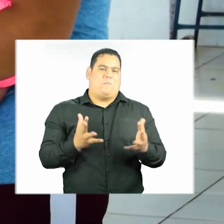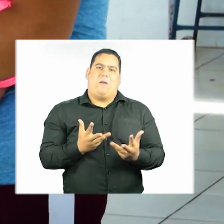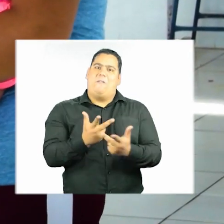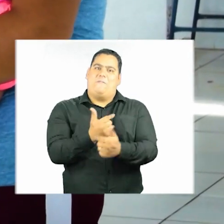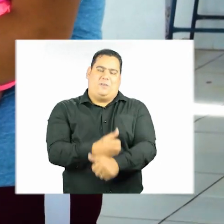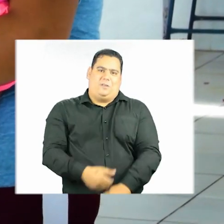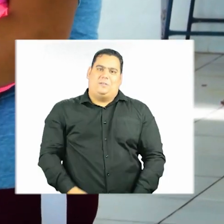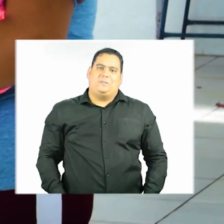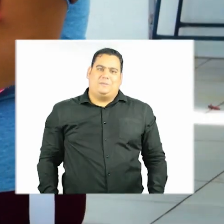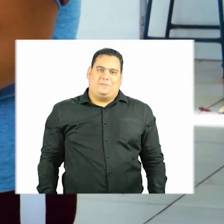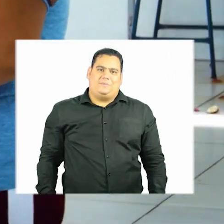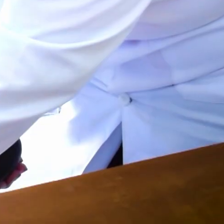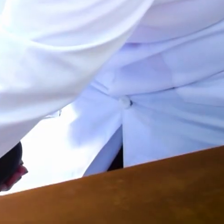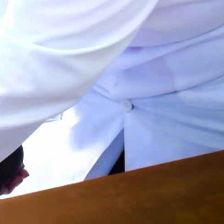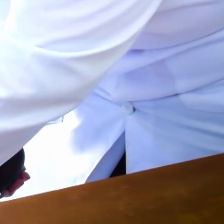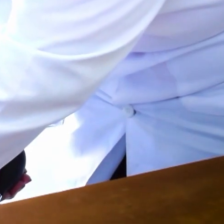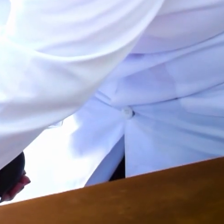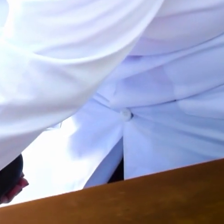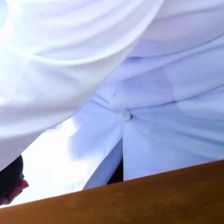muito bom.